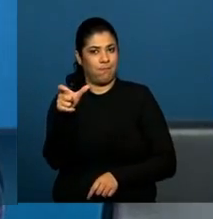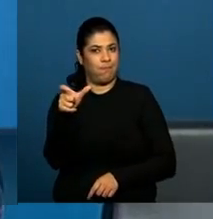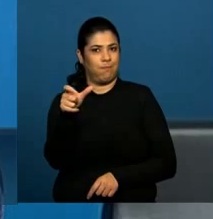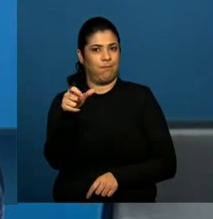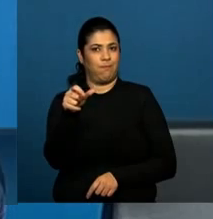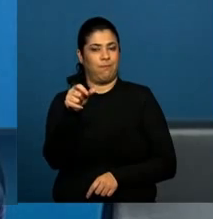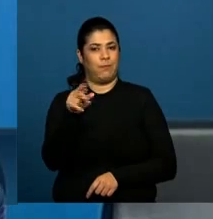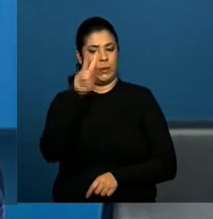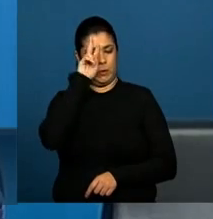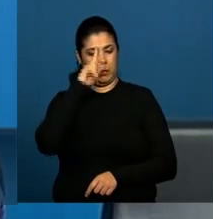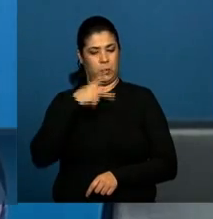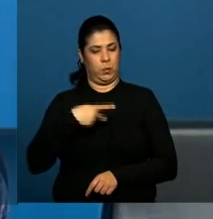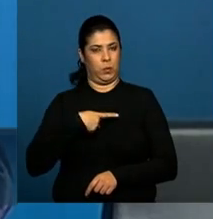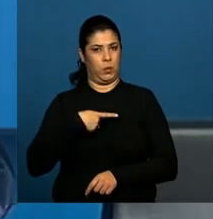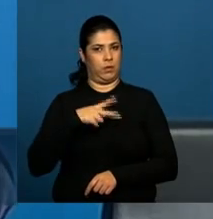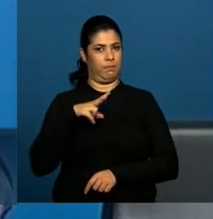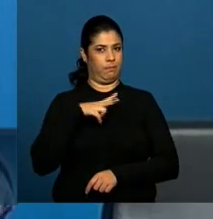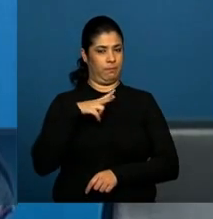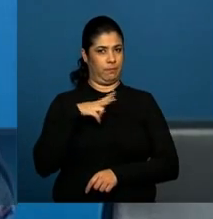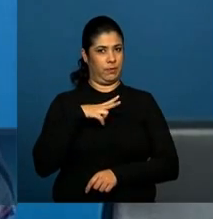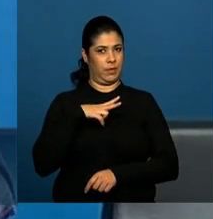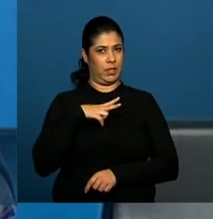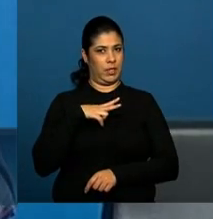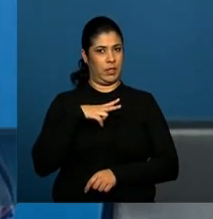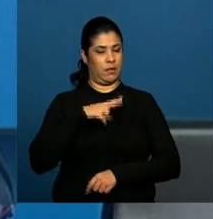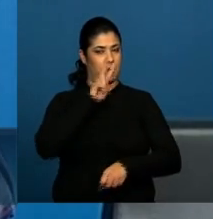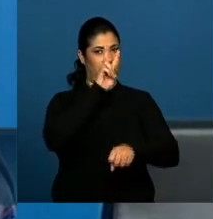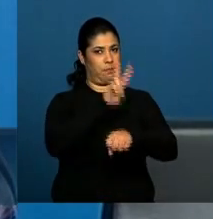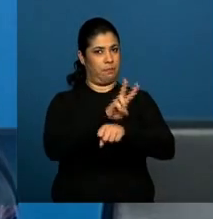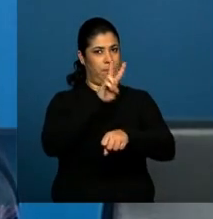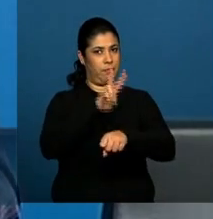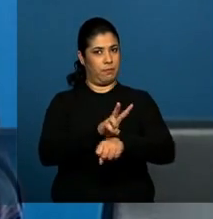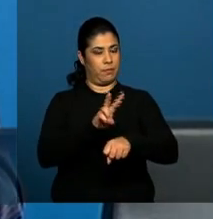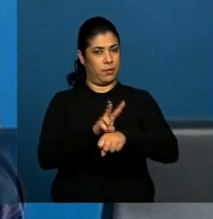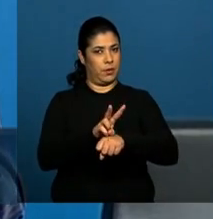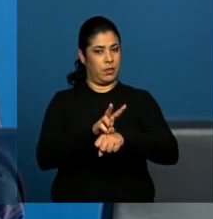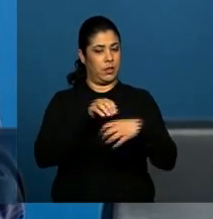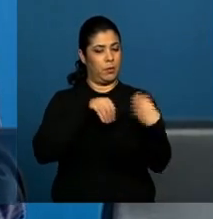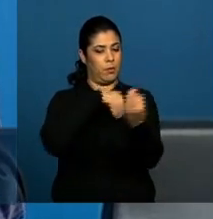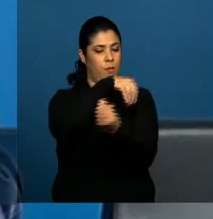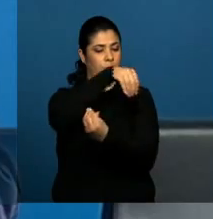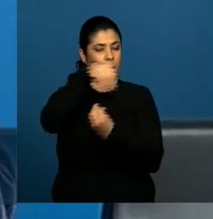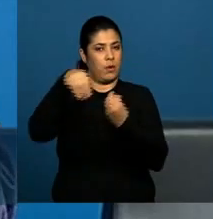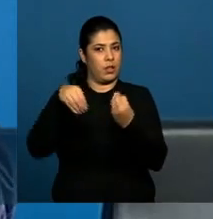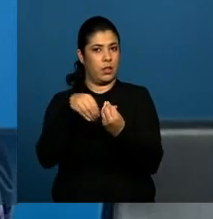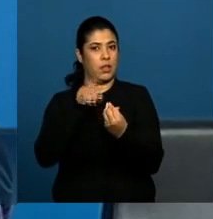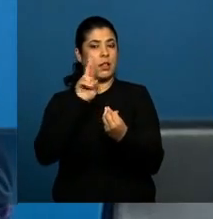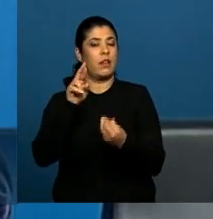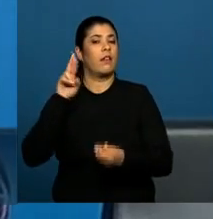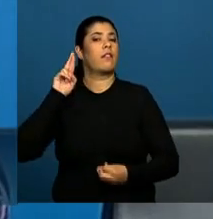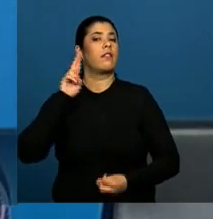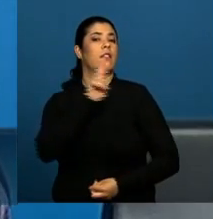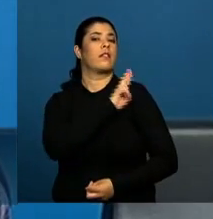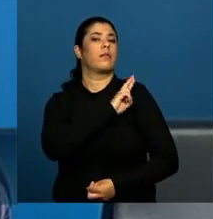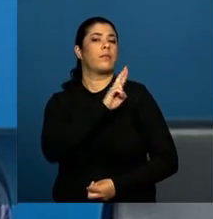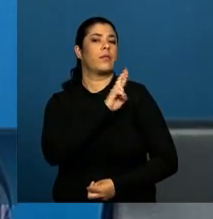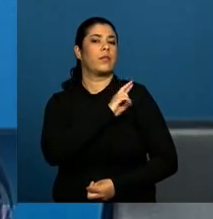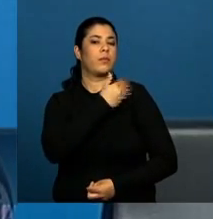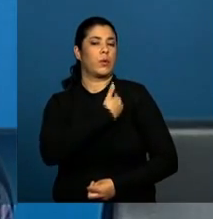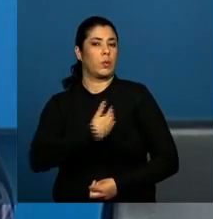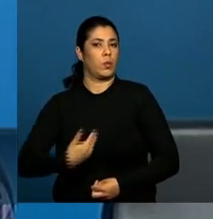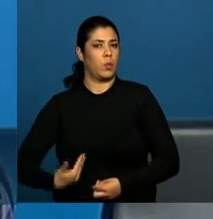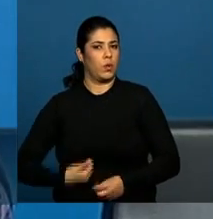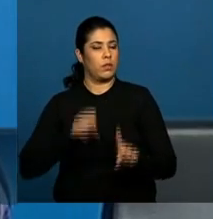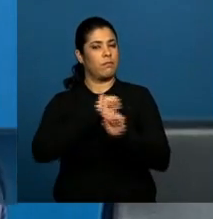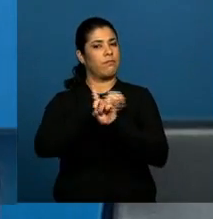na proteção difusa daquilo que está sob guarda do Estado e da